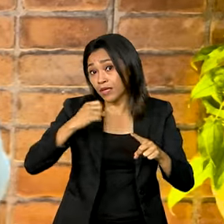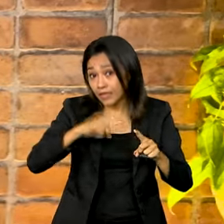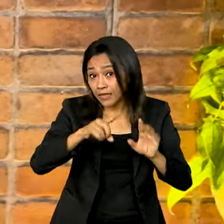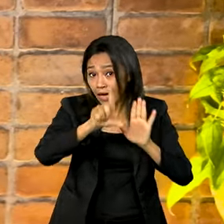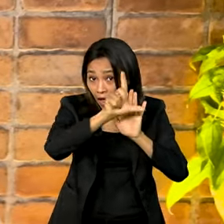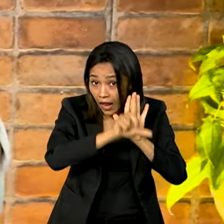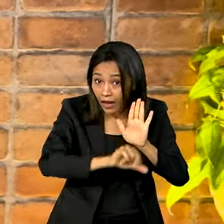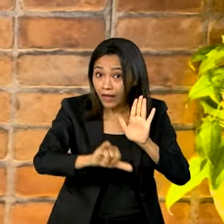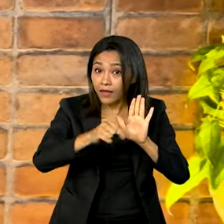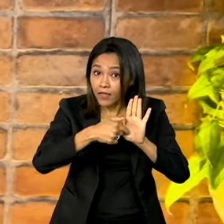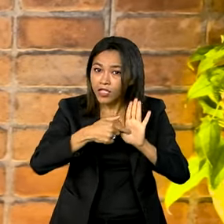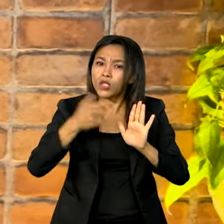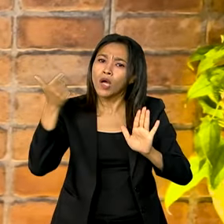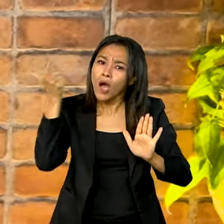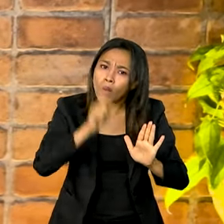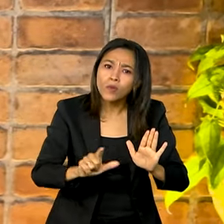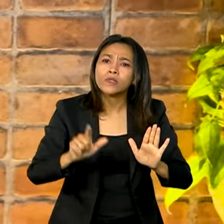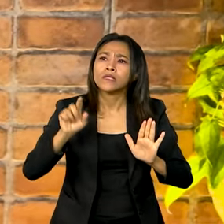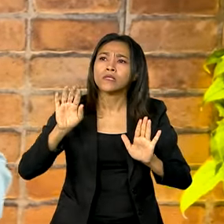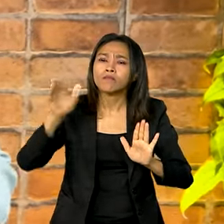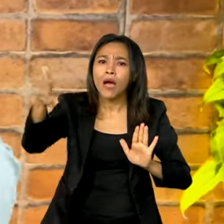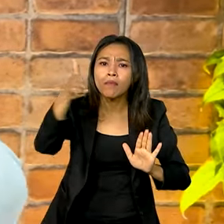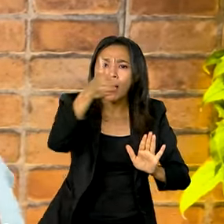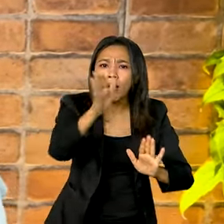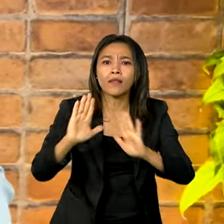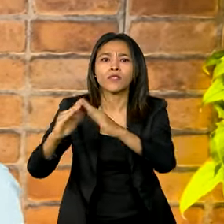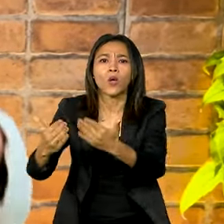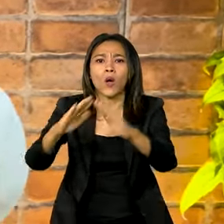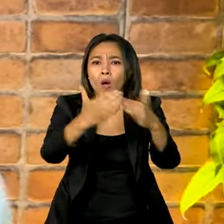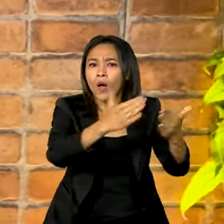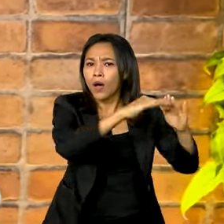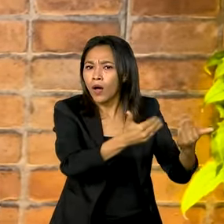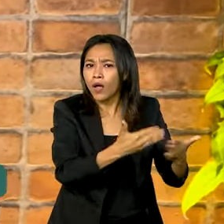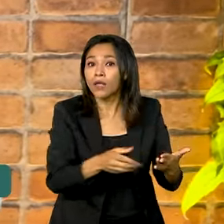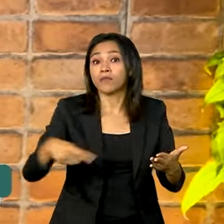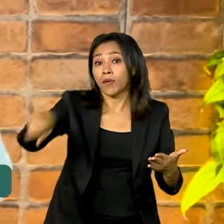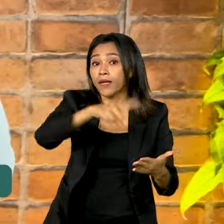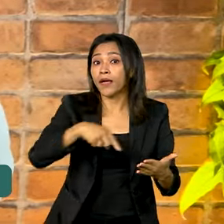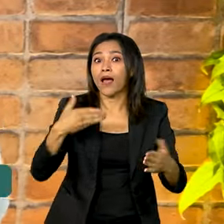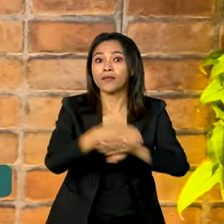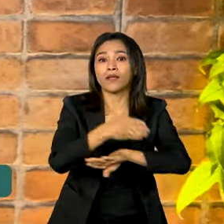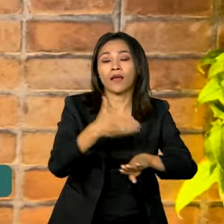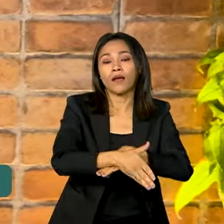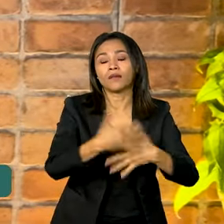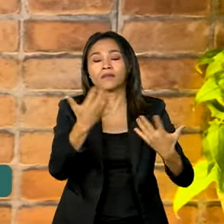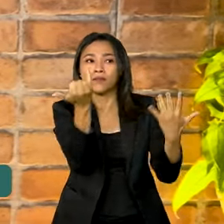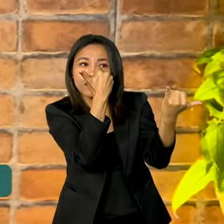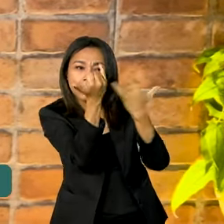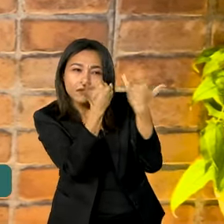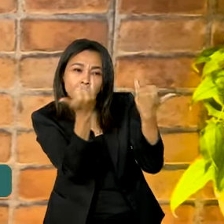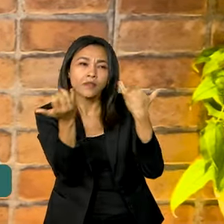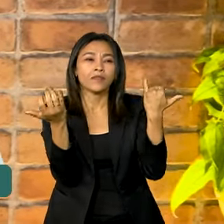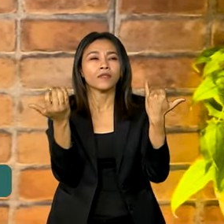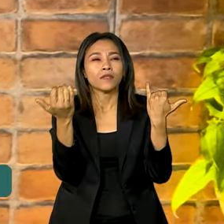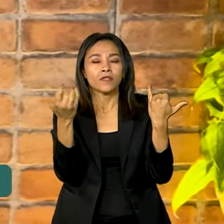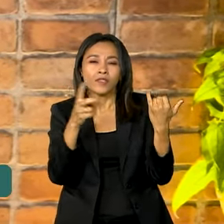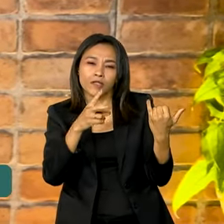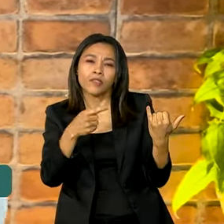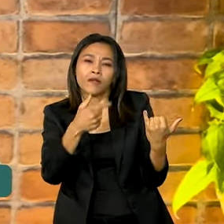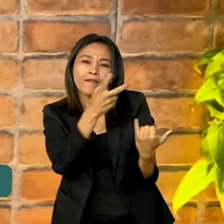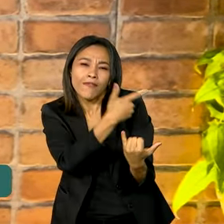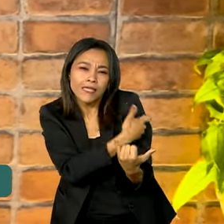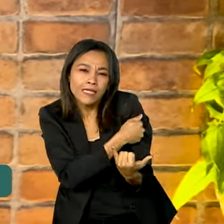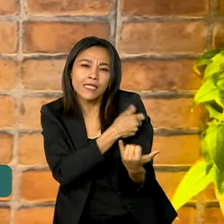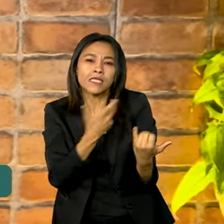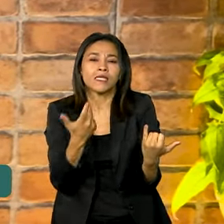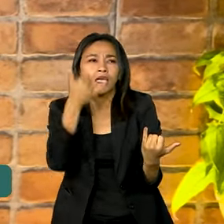ela nas escolas com as nossas adolescentes, para que elas possam ter acesso à informação, à vacina e se prevenir